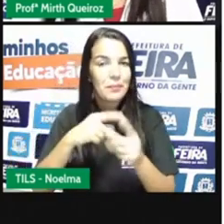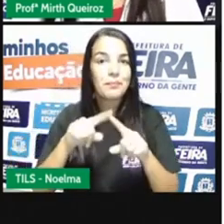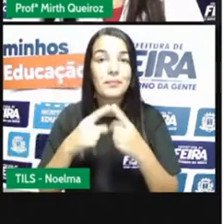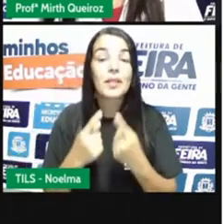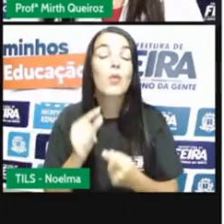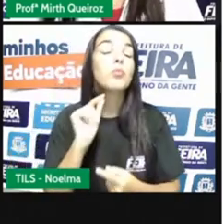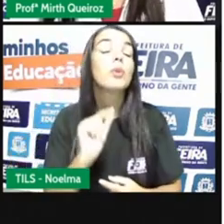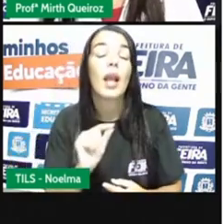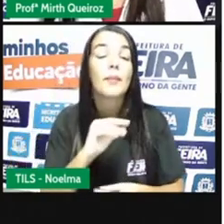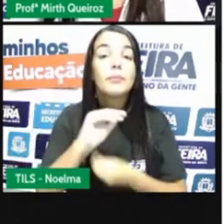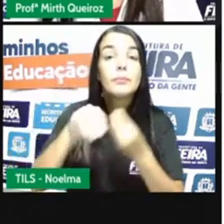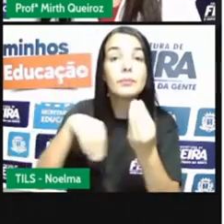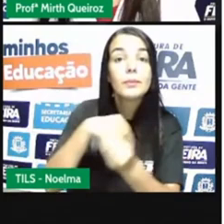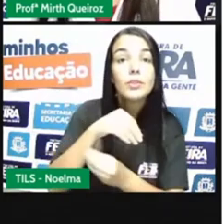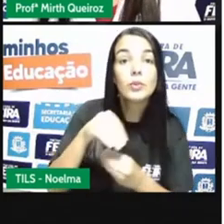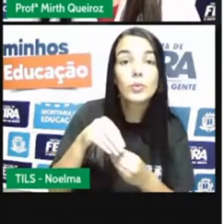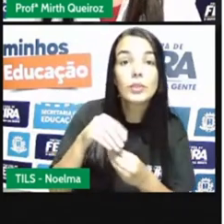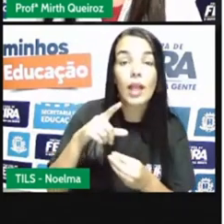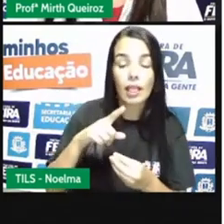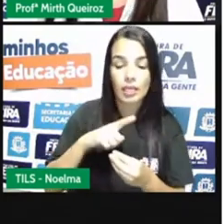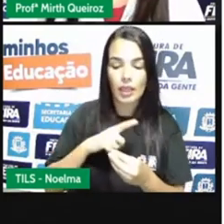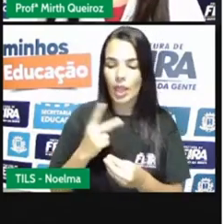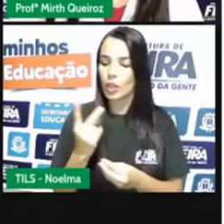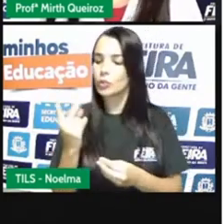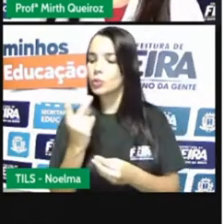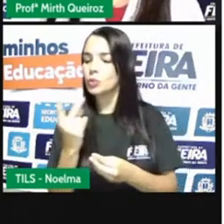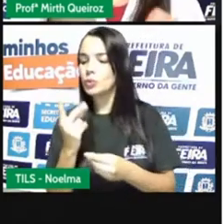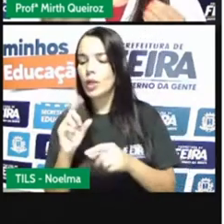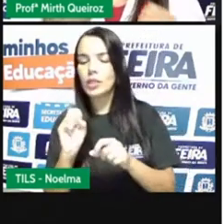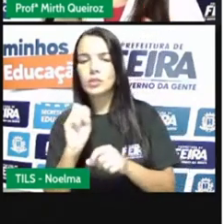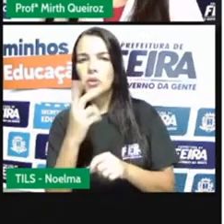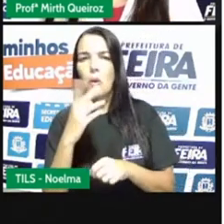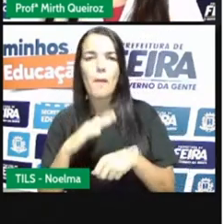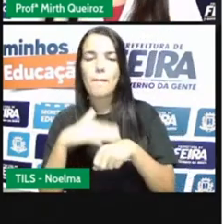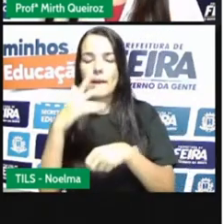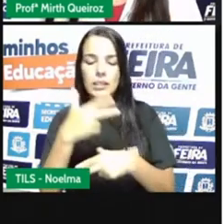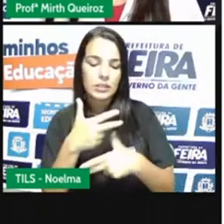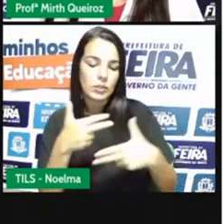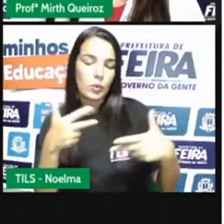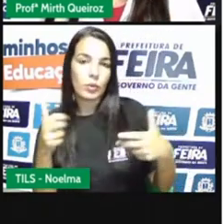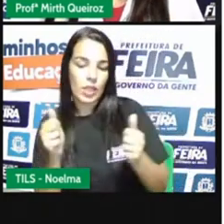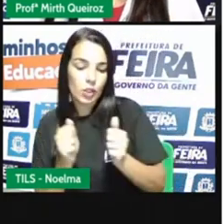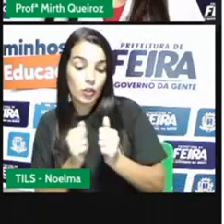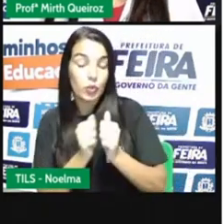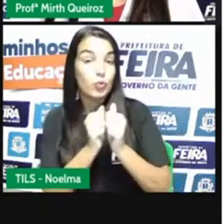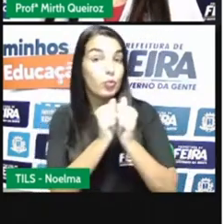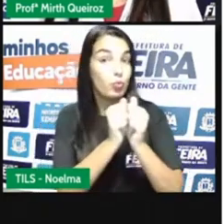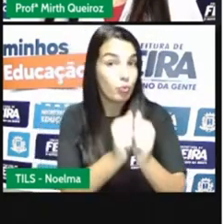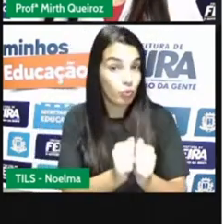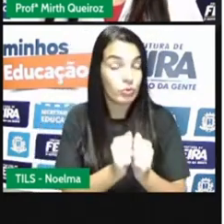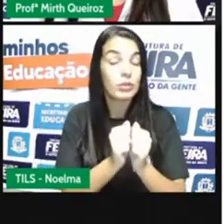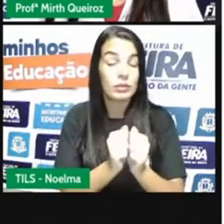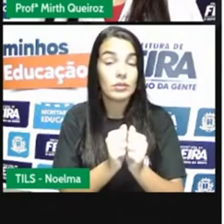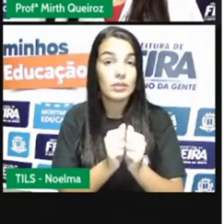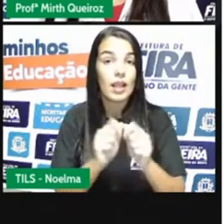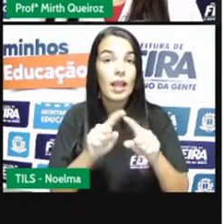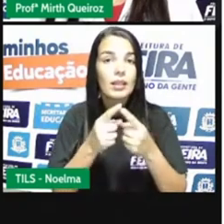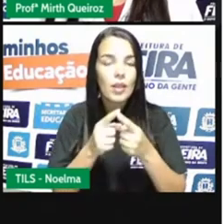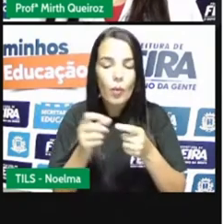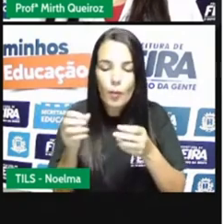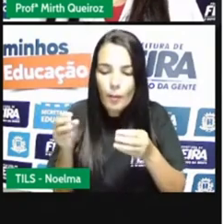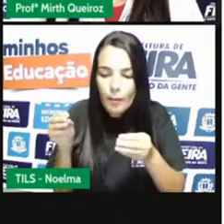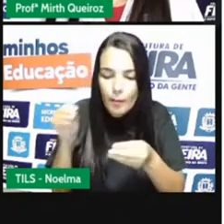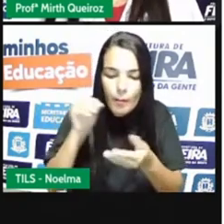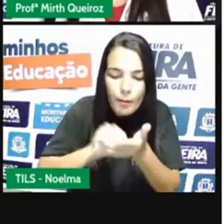mistura? Mistura é você pegar duas ou mais substâncias e colocar elas juntas, né? Então ao colocar essas